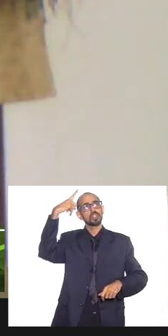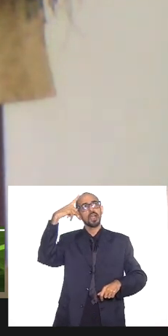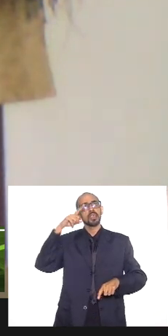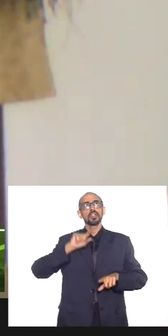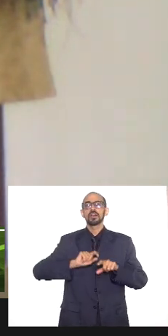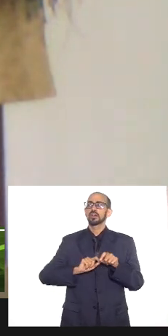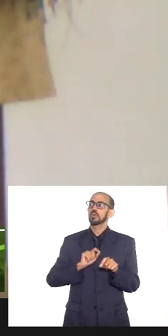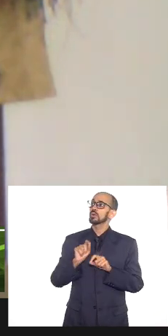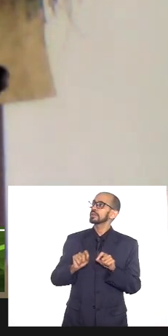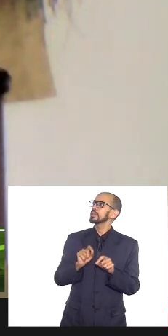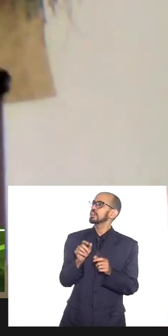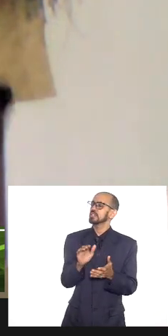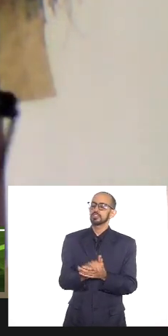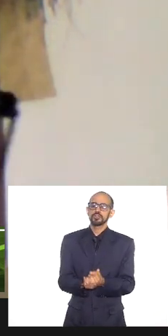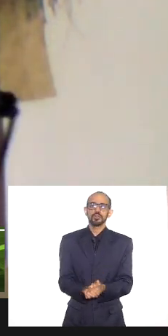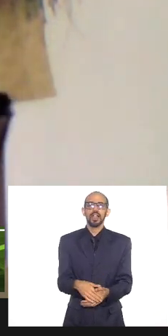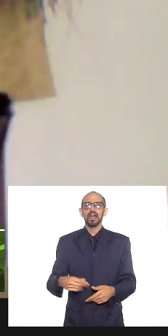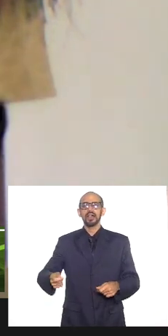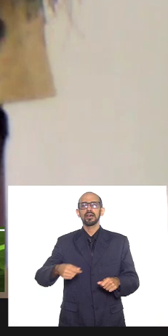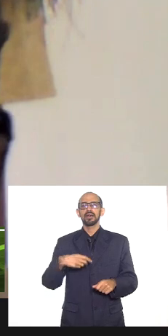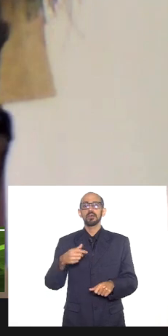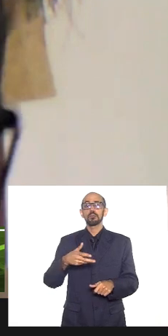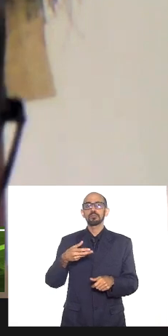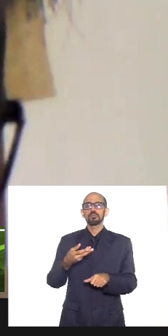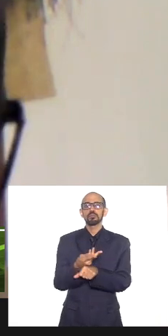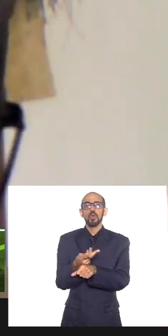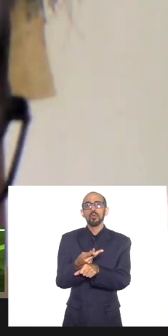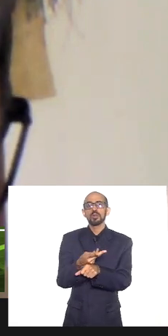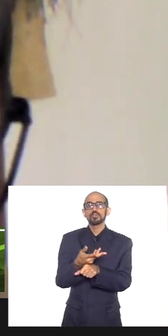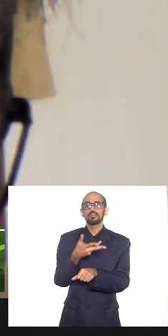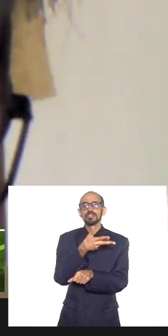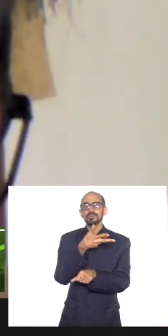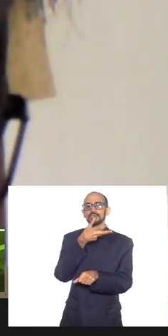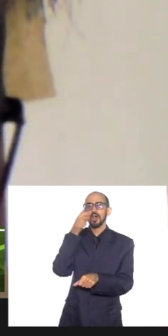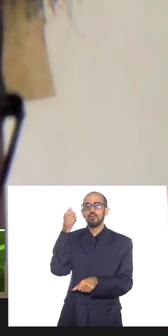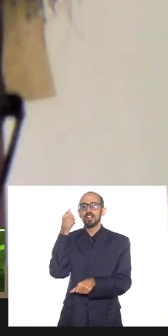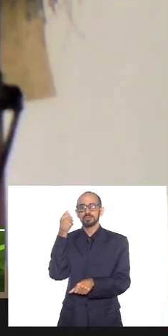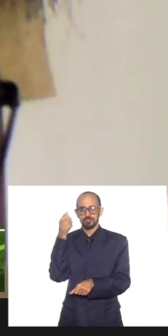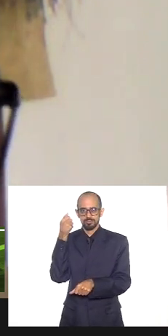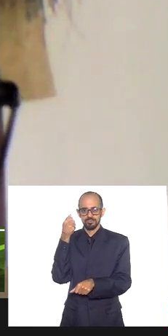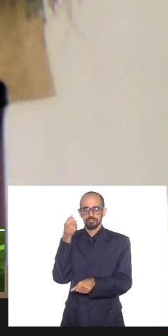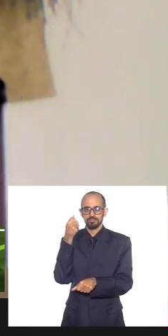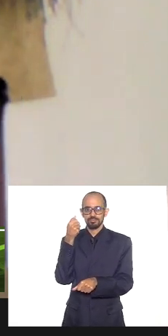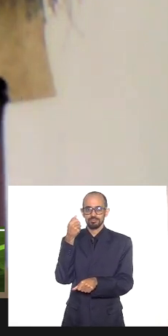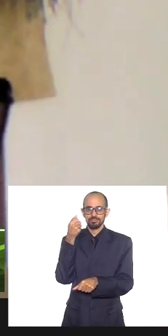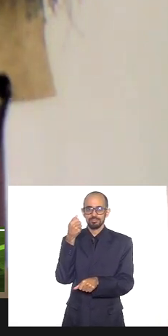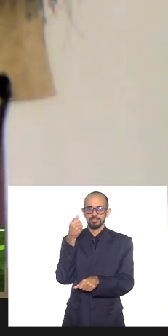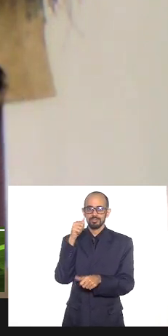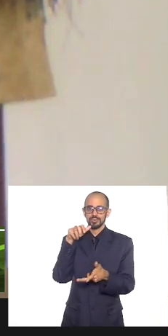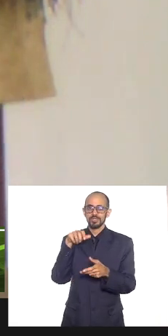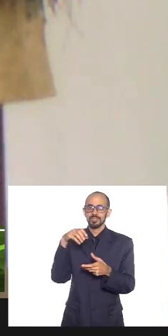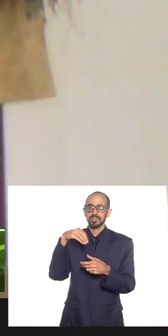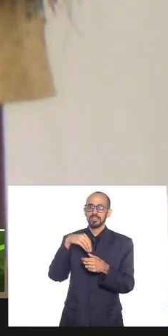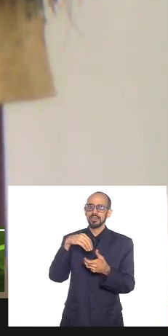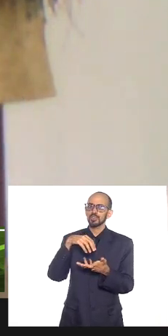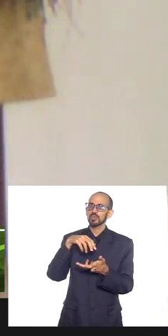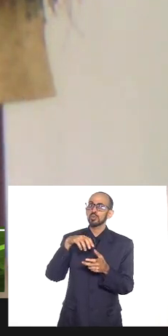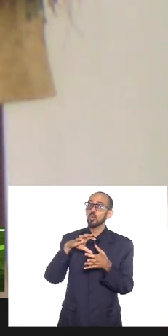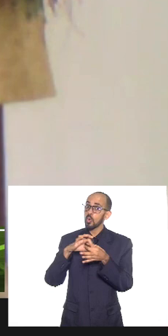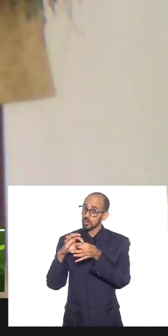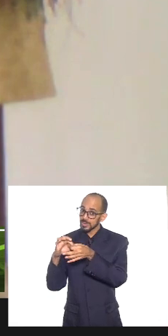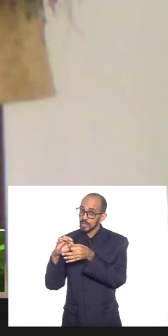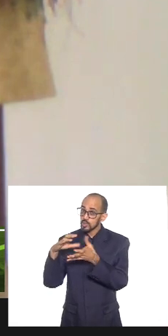né de buscar salvação e dentro dessa visão de mundo judaico cristal fazendo